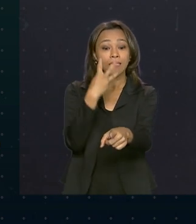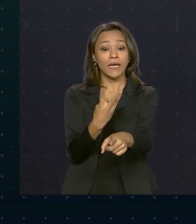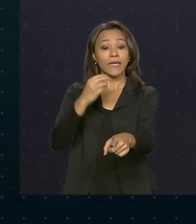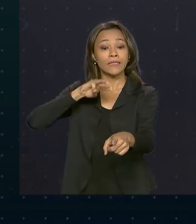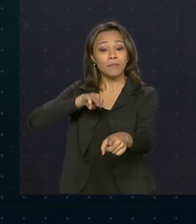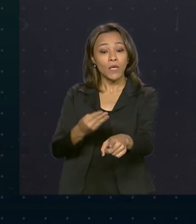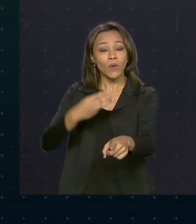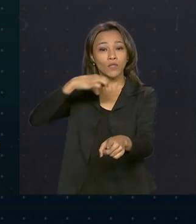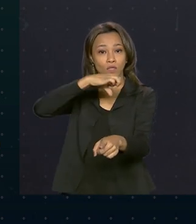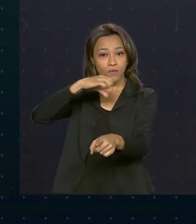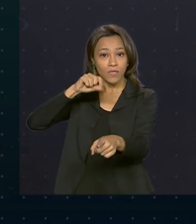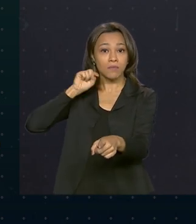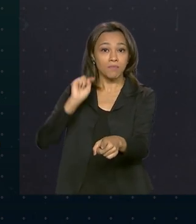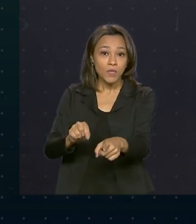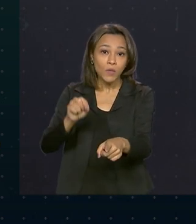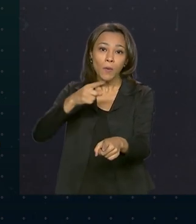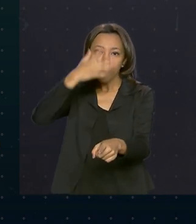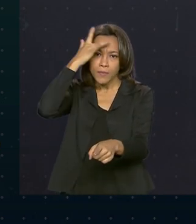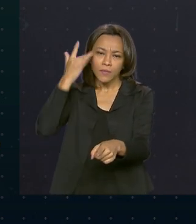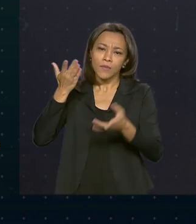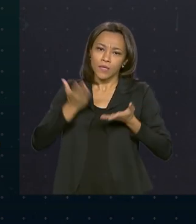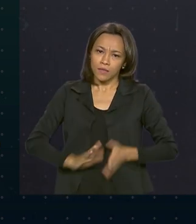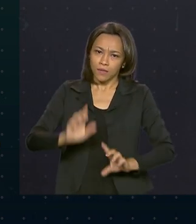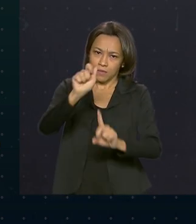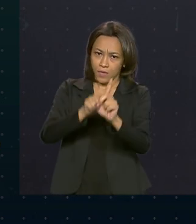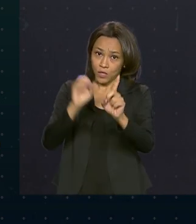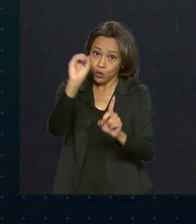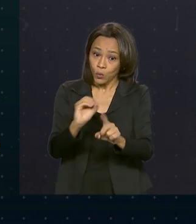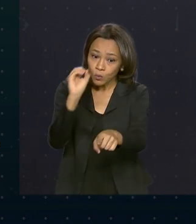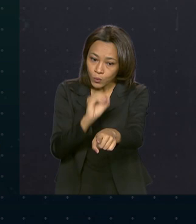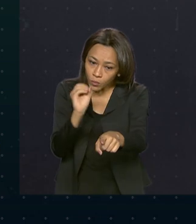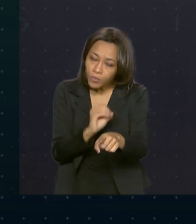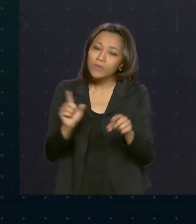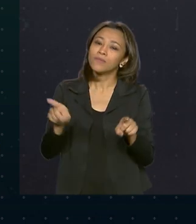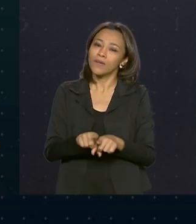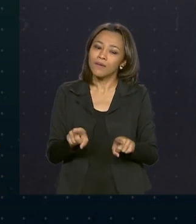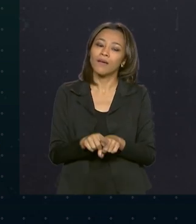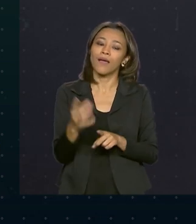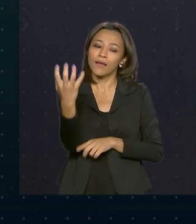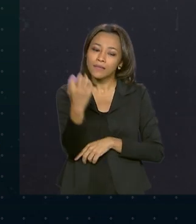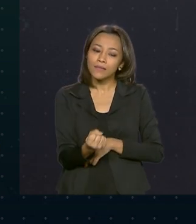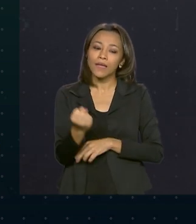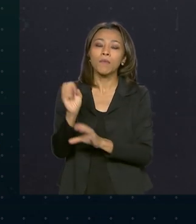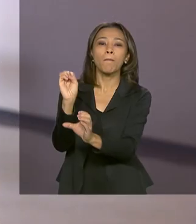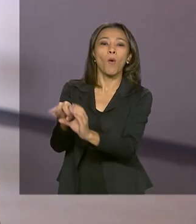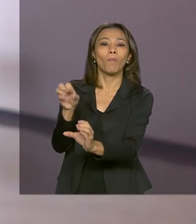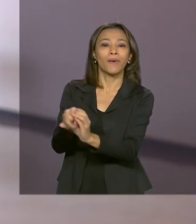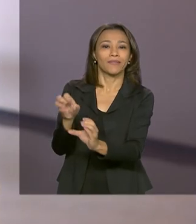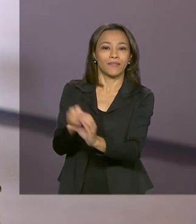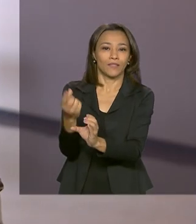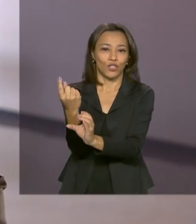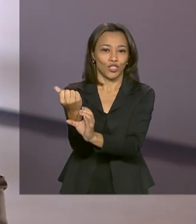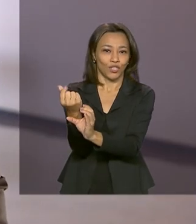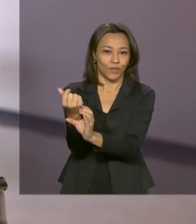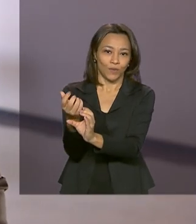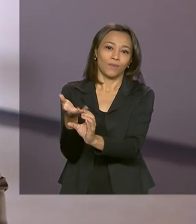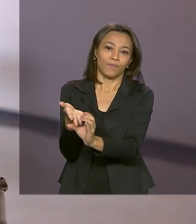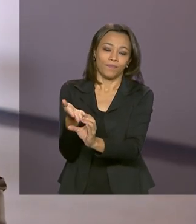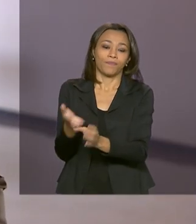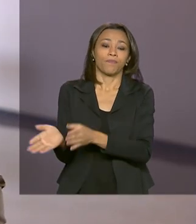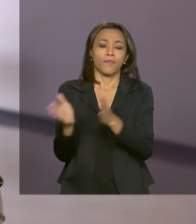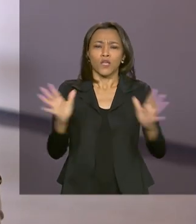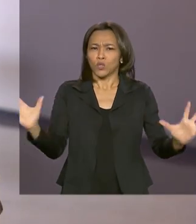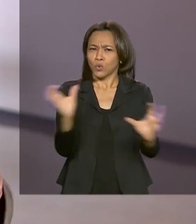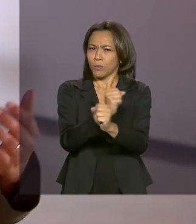900 mil beneficiários nascidos em outubro recebem o crédito pela poupança social digital. No total, entre os